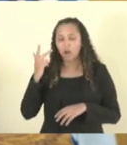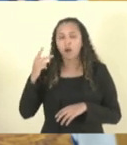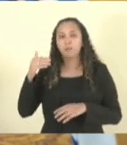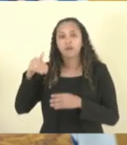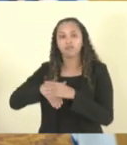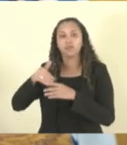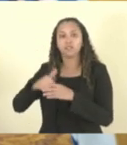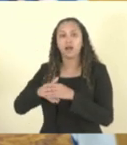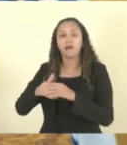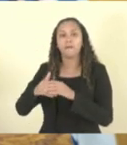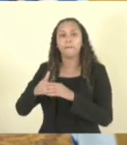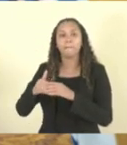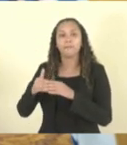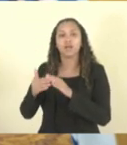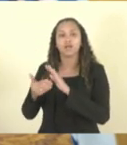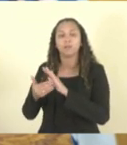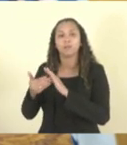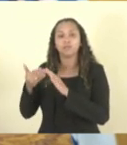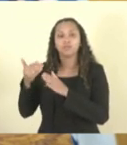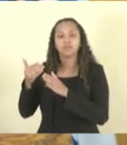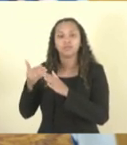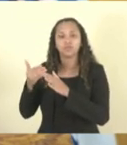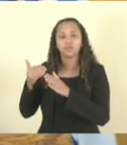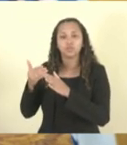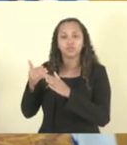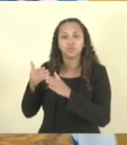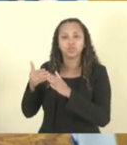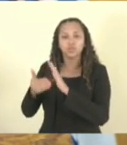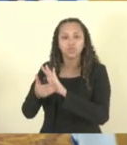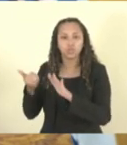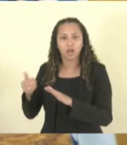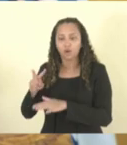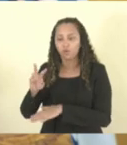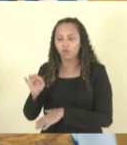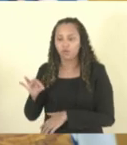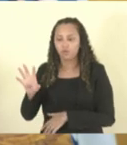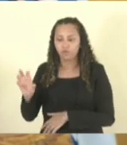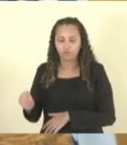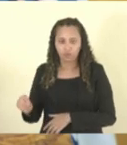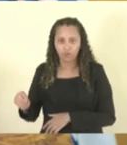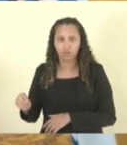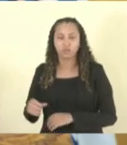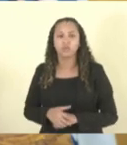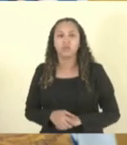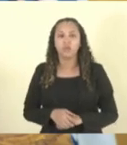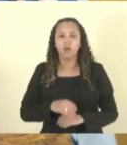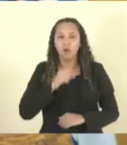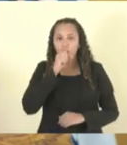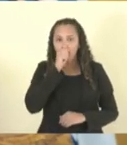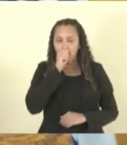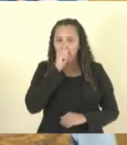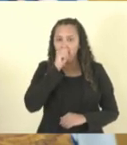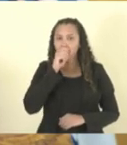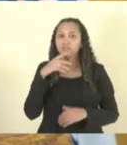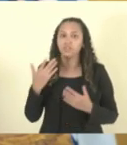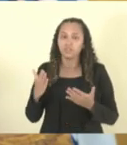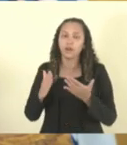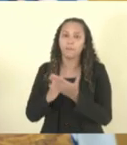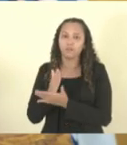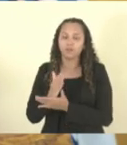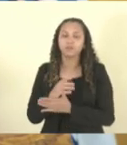República para que os termos fiquem do jeito em que os parlamentares construíram e aprovaram.